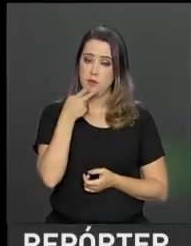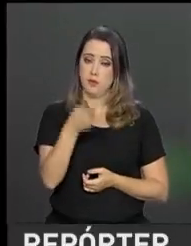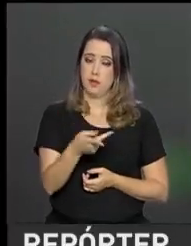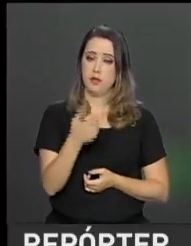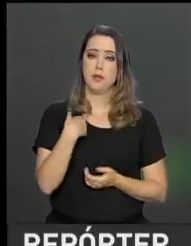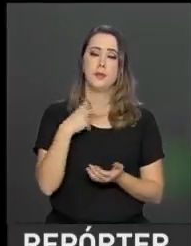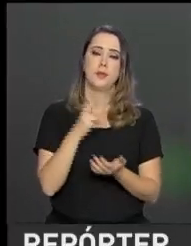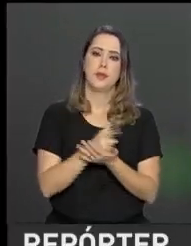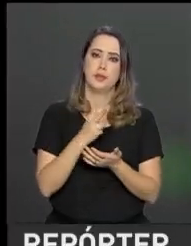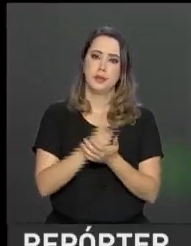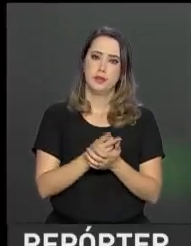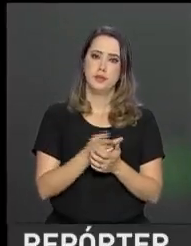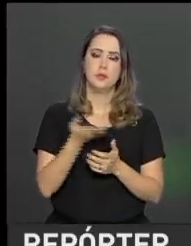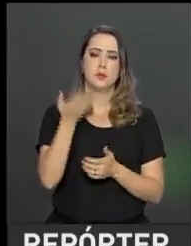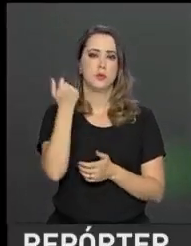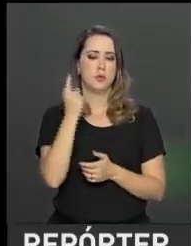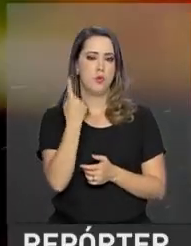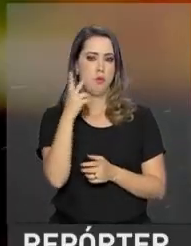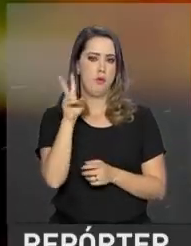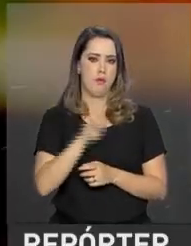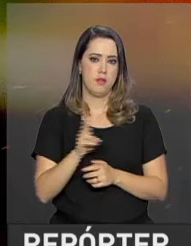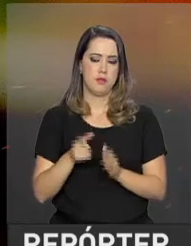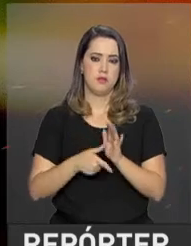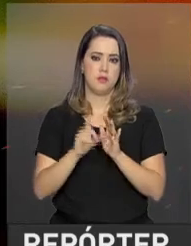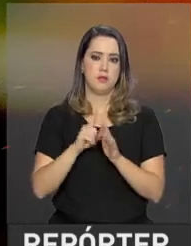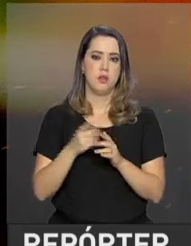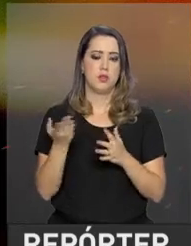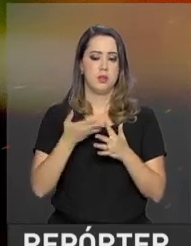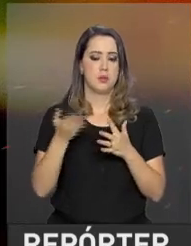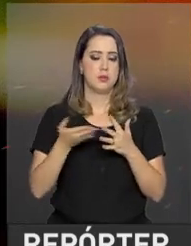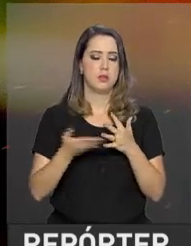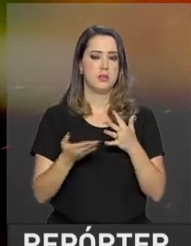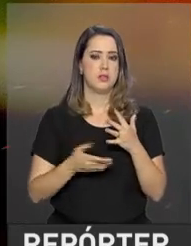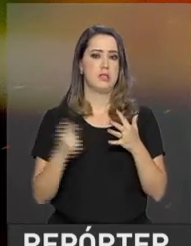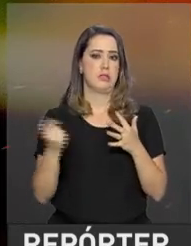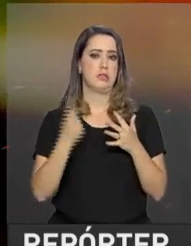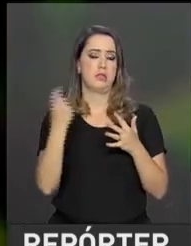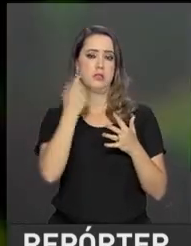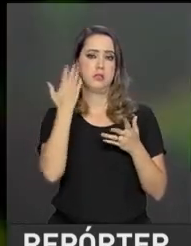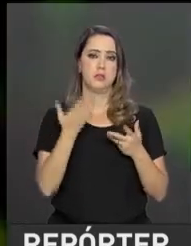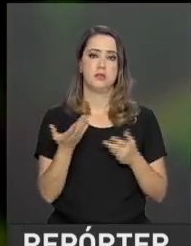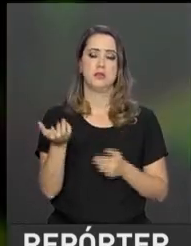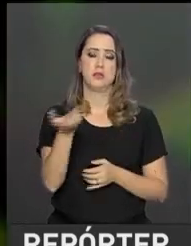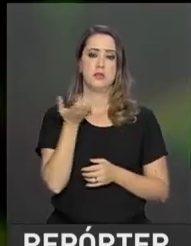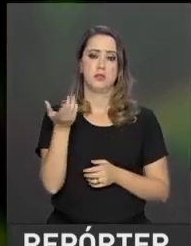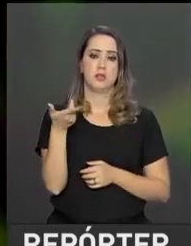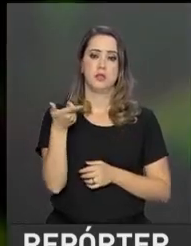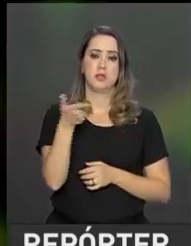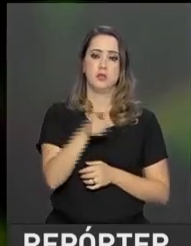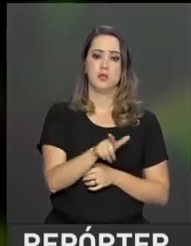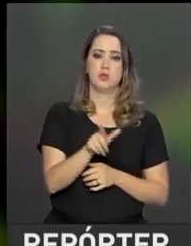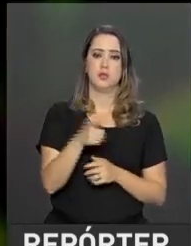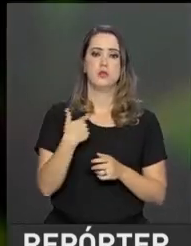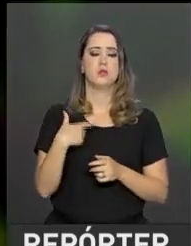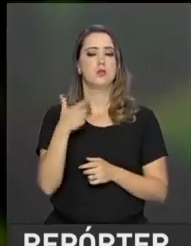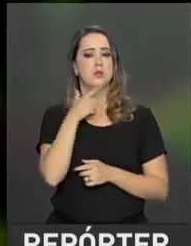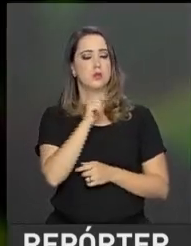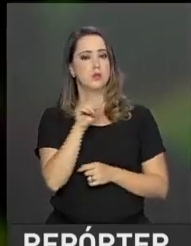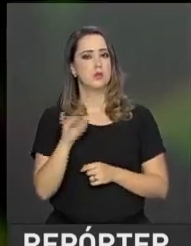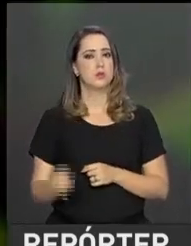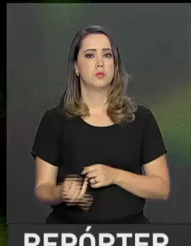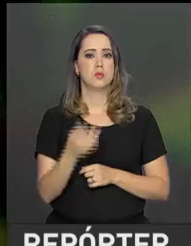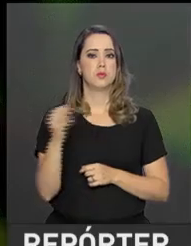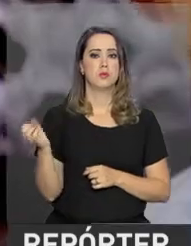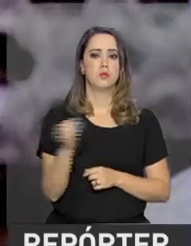de ter negociado a dívida com o banco uma vez, as prestações ainda estão altas. Por isso, vai aproveitar a oportunidade de uma